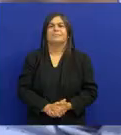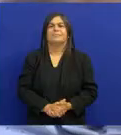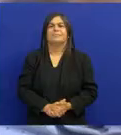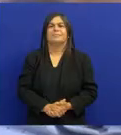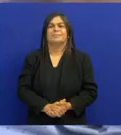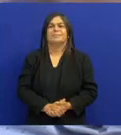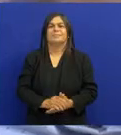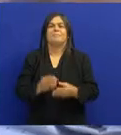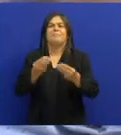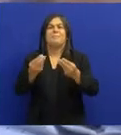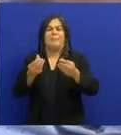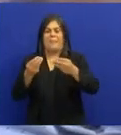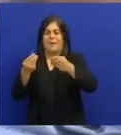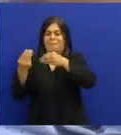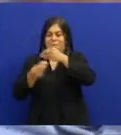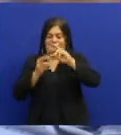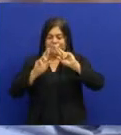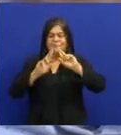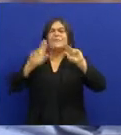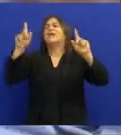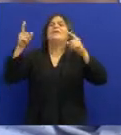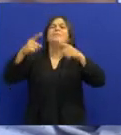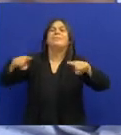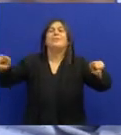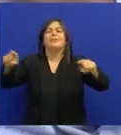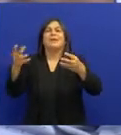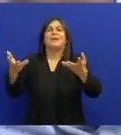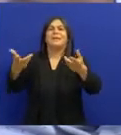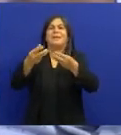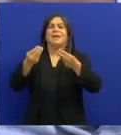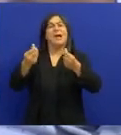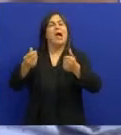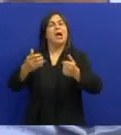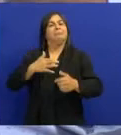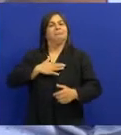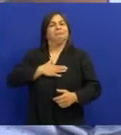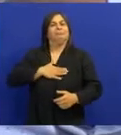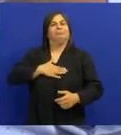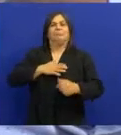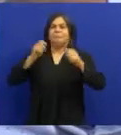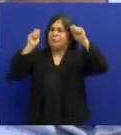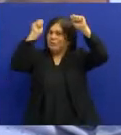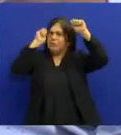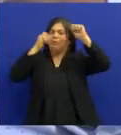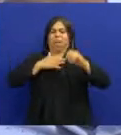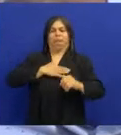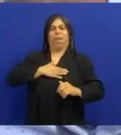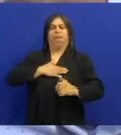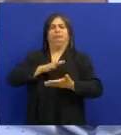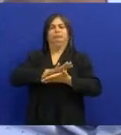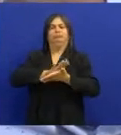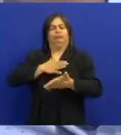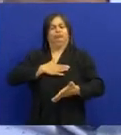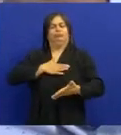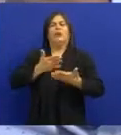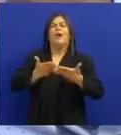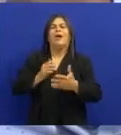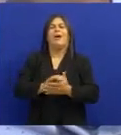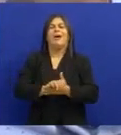Então Essa forma Esse novo estilo De fazer música Jackson incorporou E